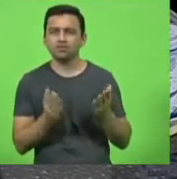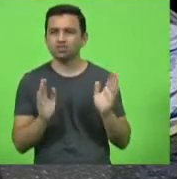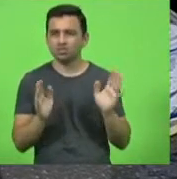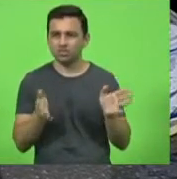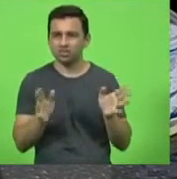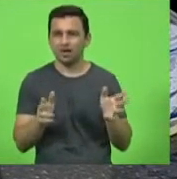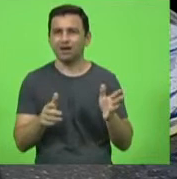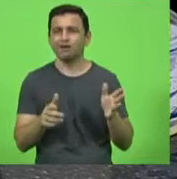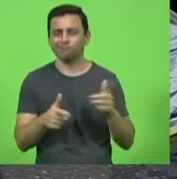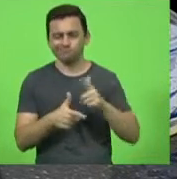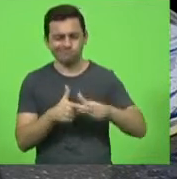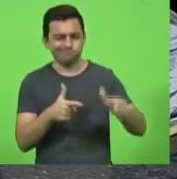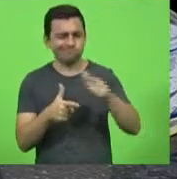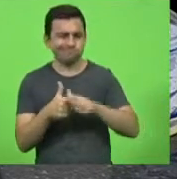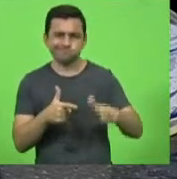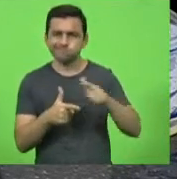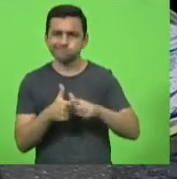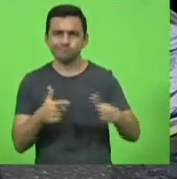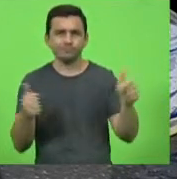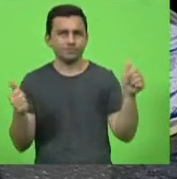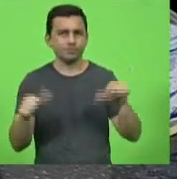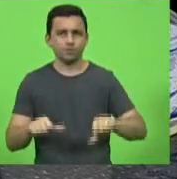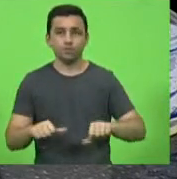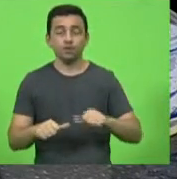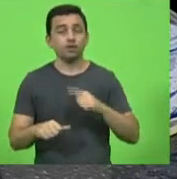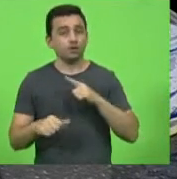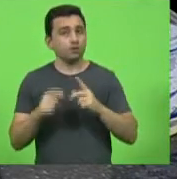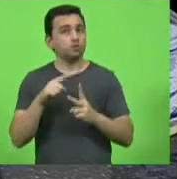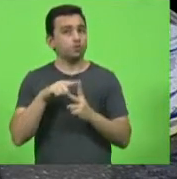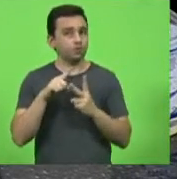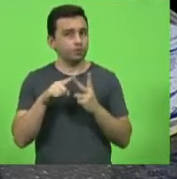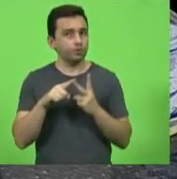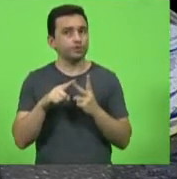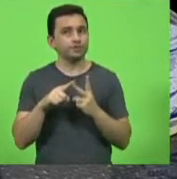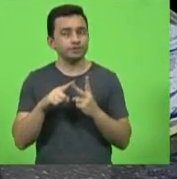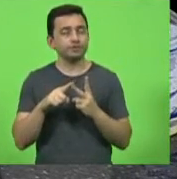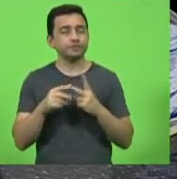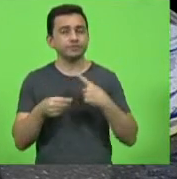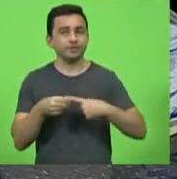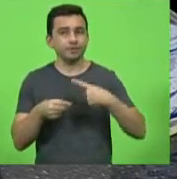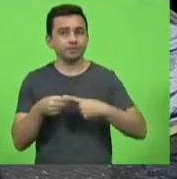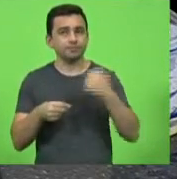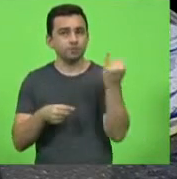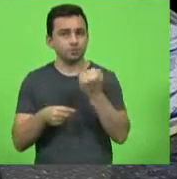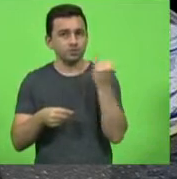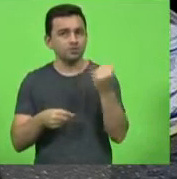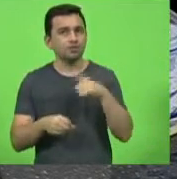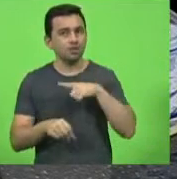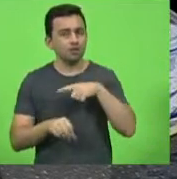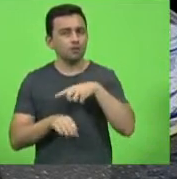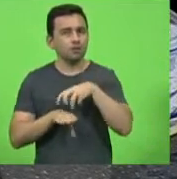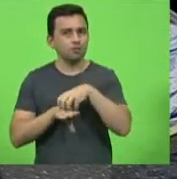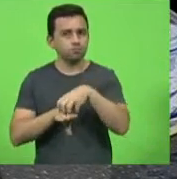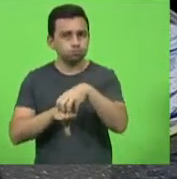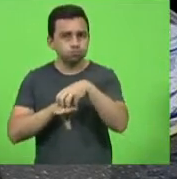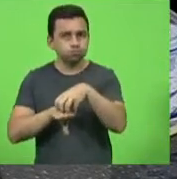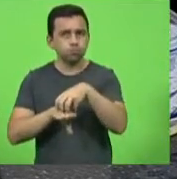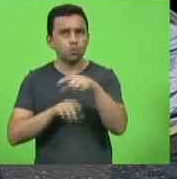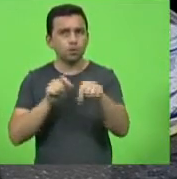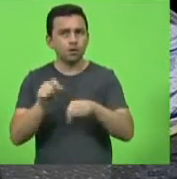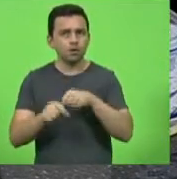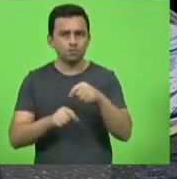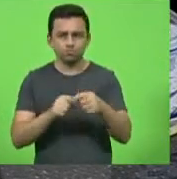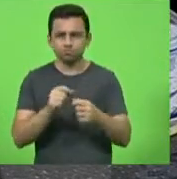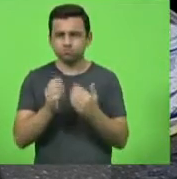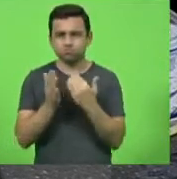e são dois municípios importantes do meio oeste por onde passam milhares de